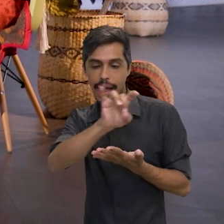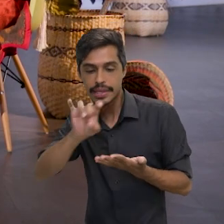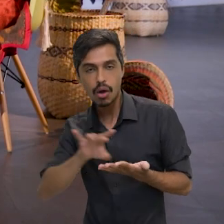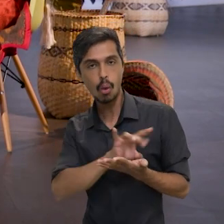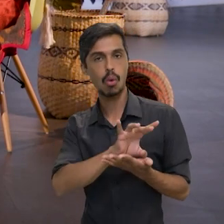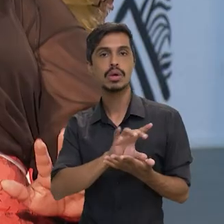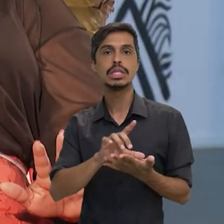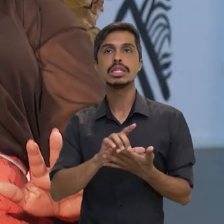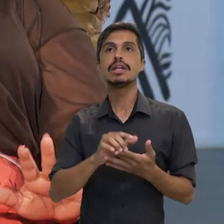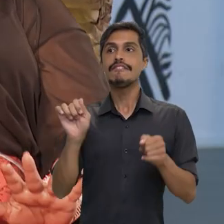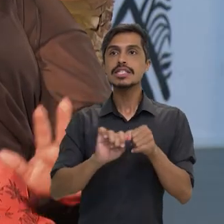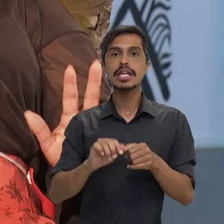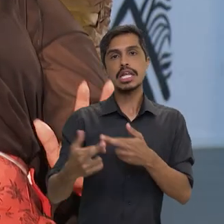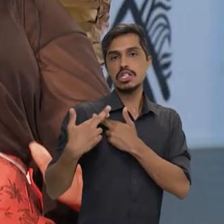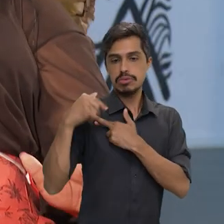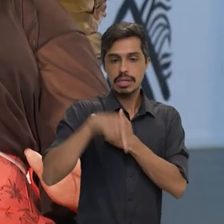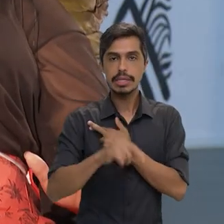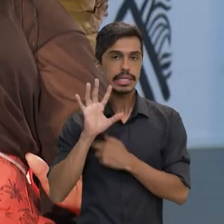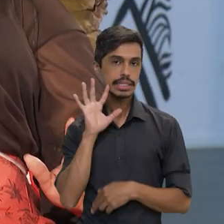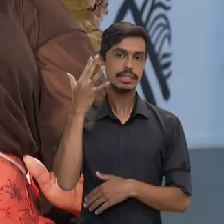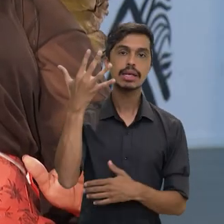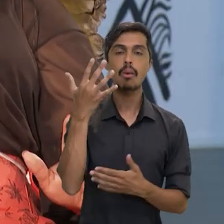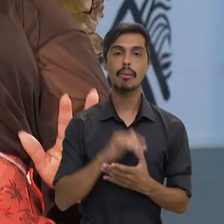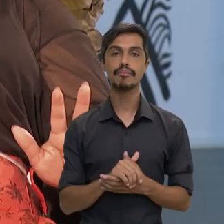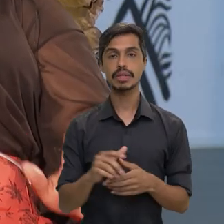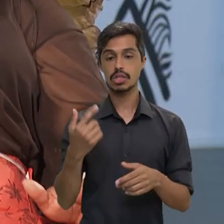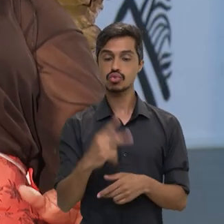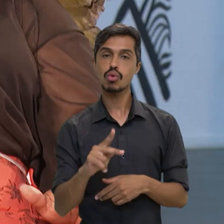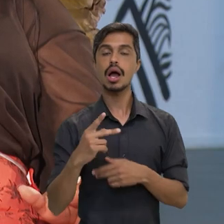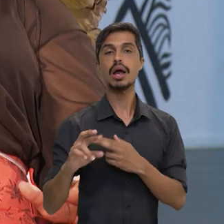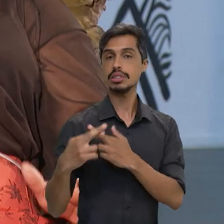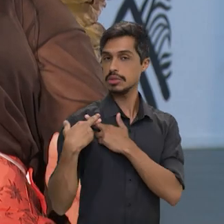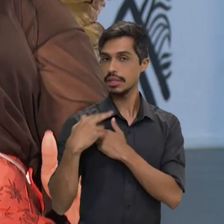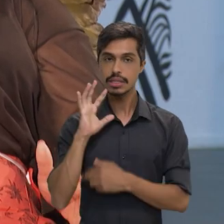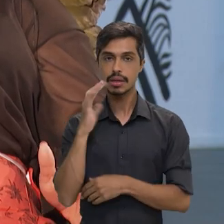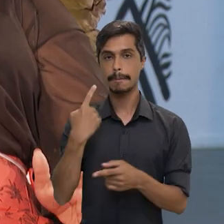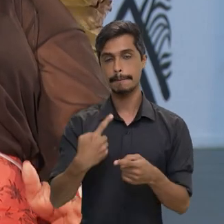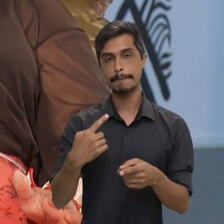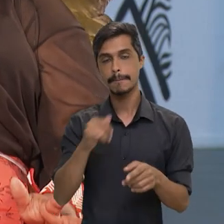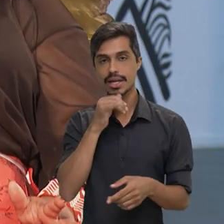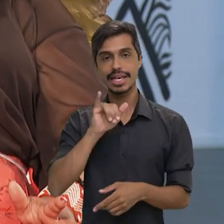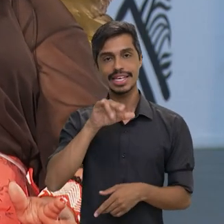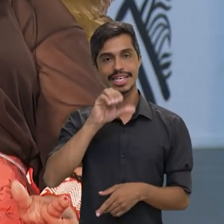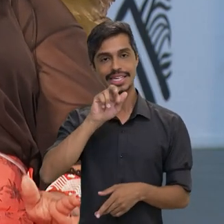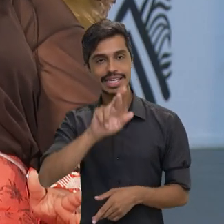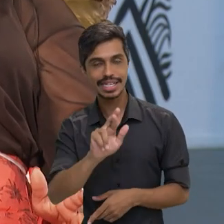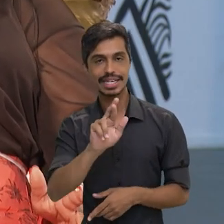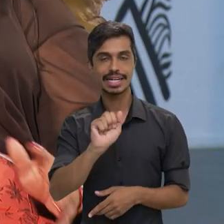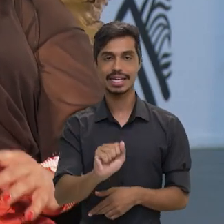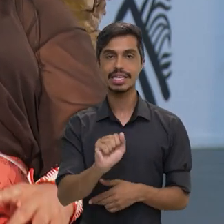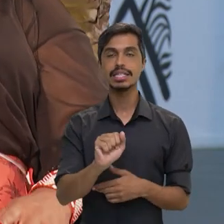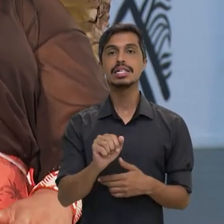agir conforme a sua competência, né? A sua atribuição. Por exemplo, o INCRA vem junto